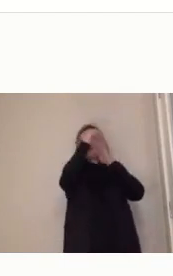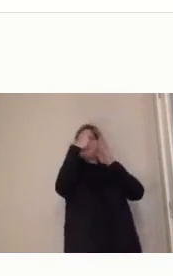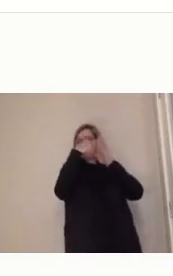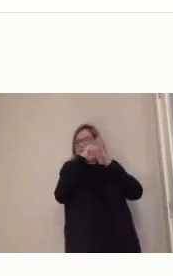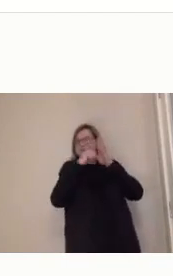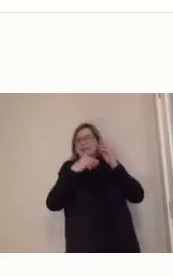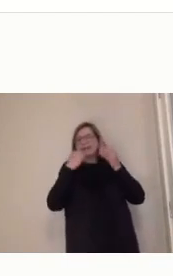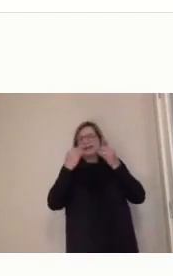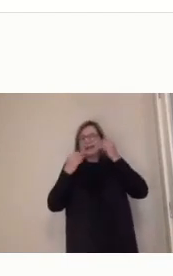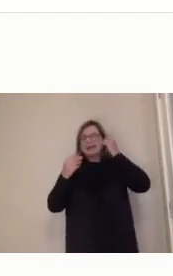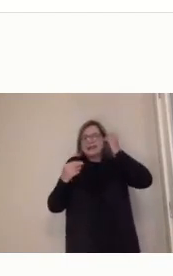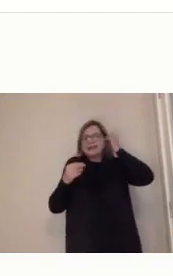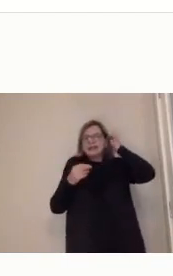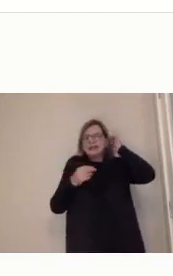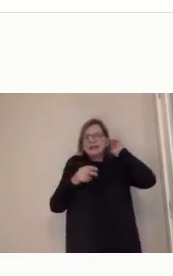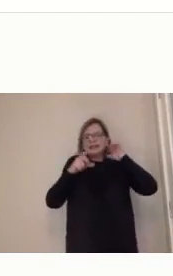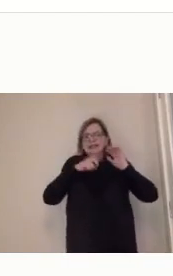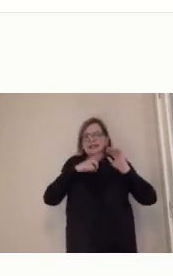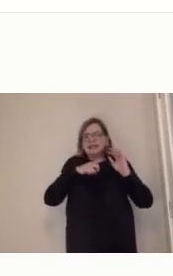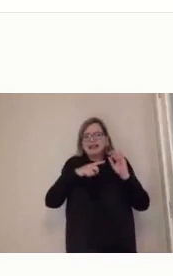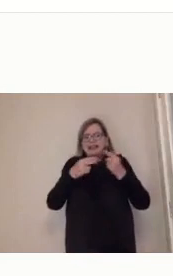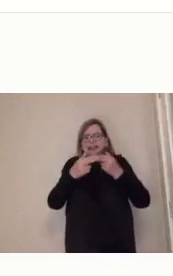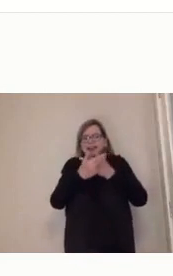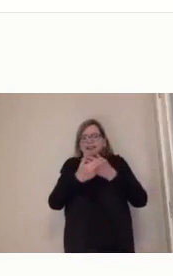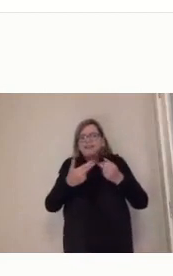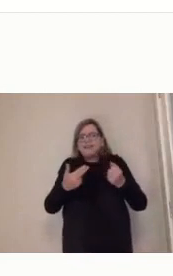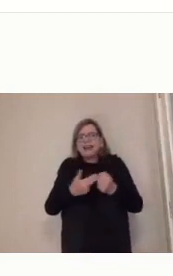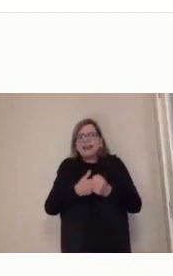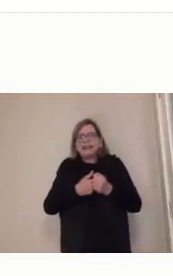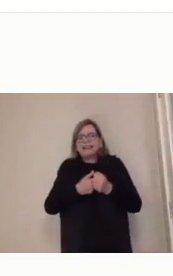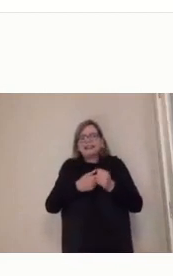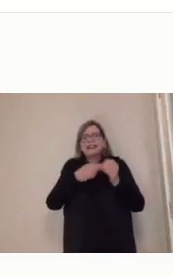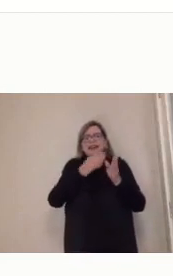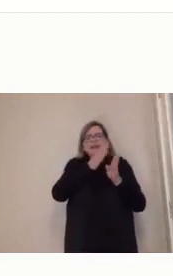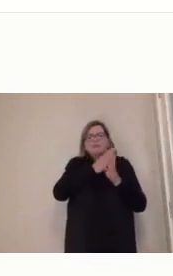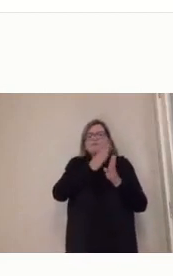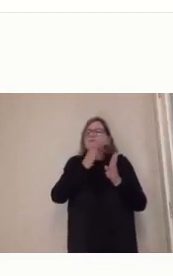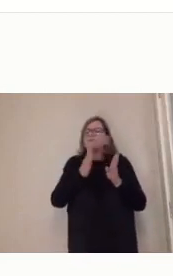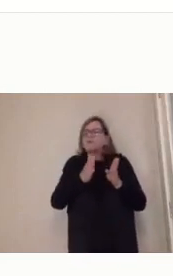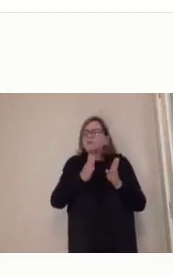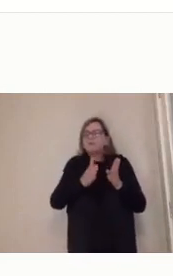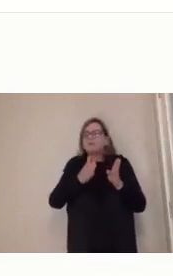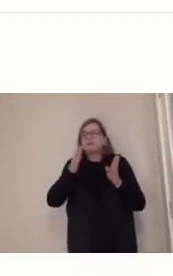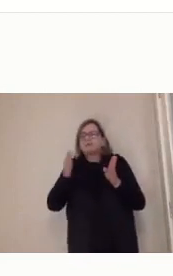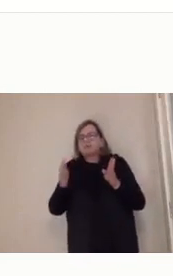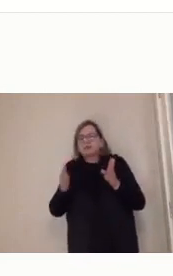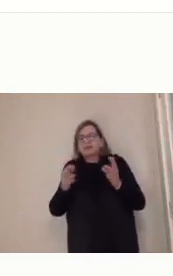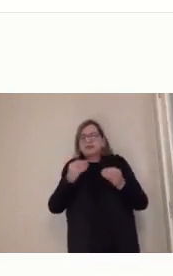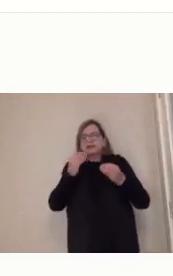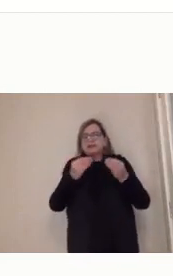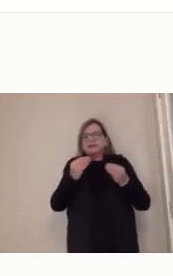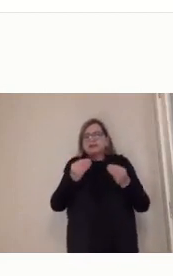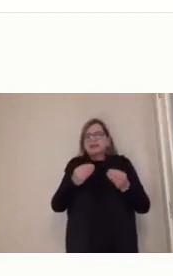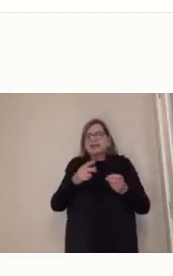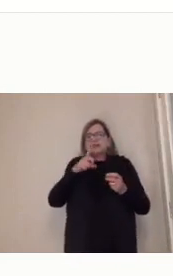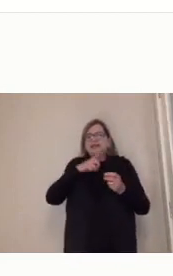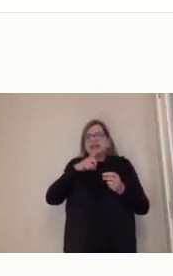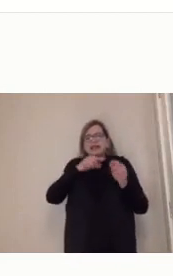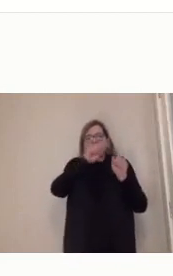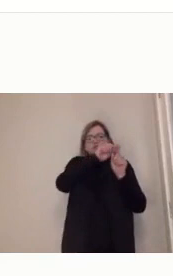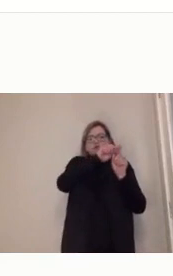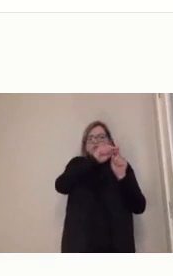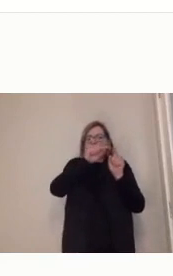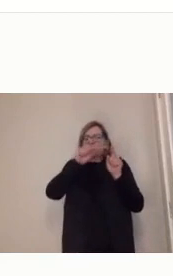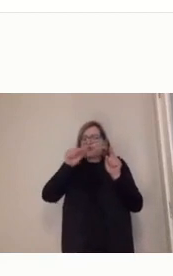uma timeline, tem uma linha do tempo, bem legal, percorram essa linha do tempo, que ela vai dizer nessa linha do tempo